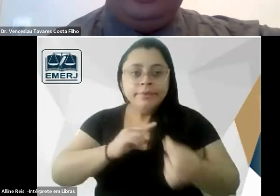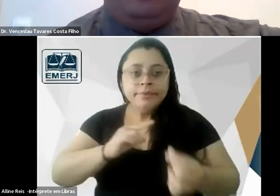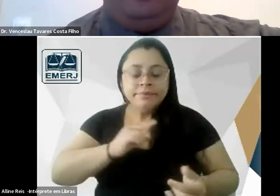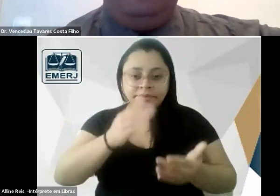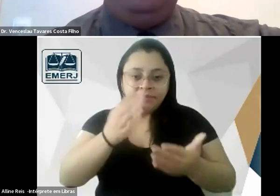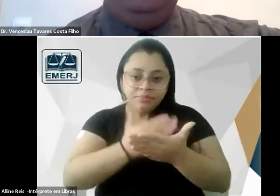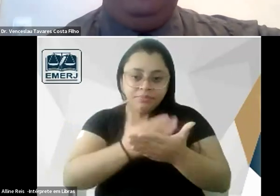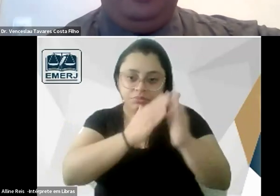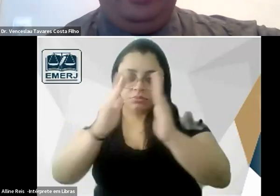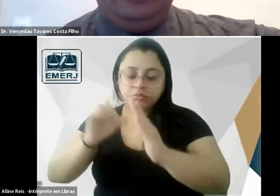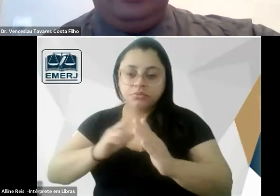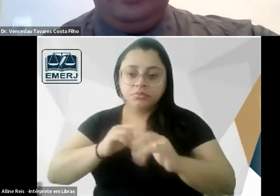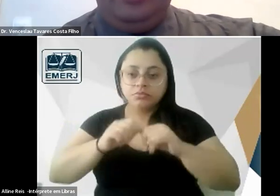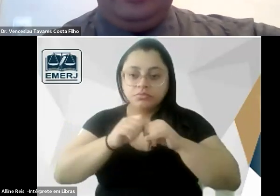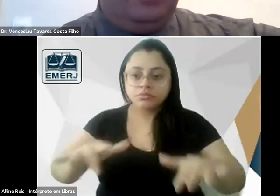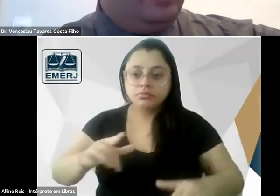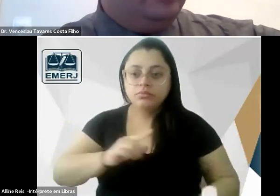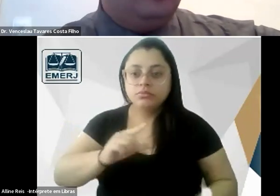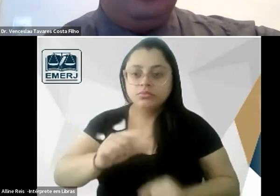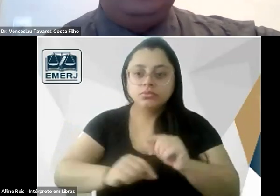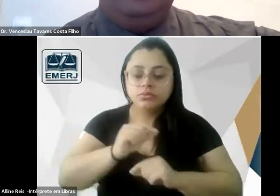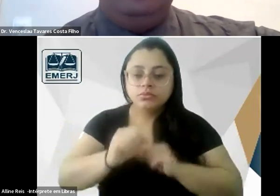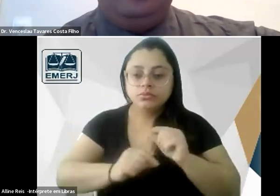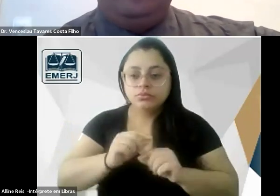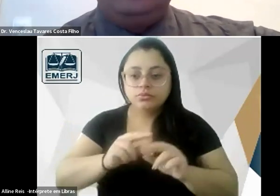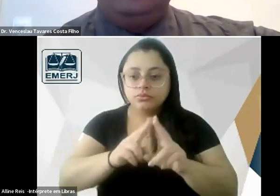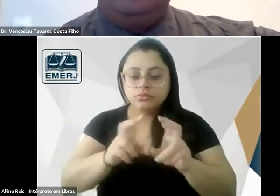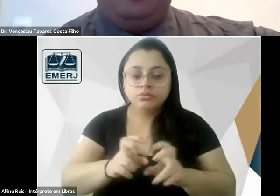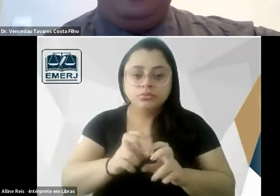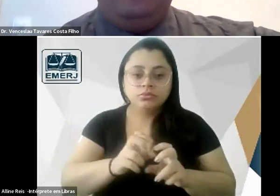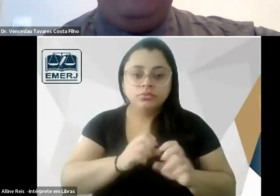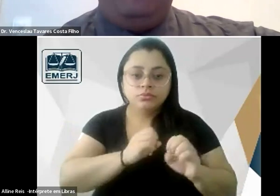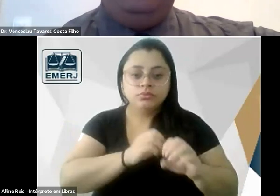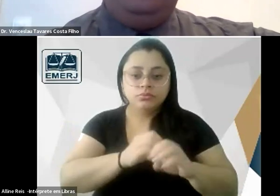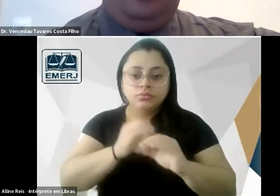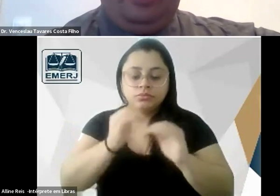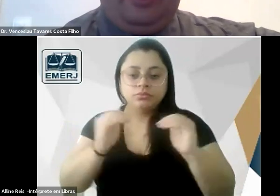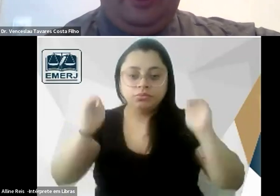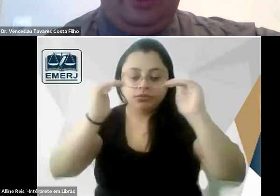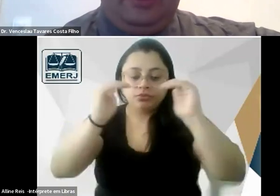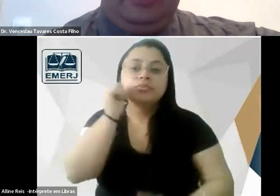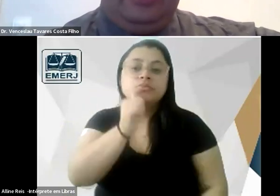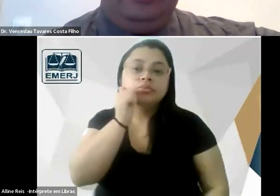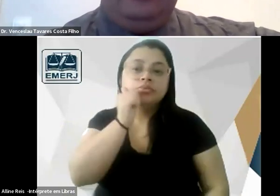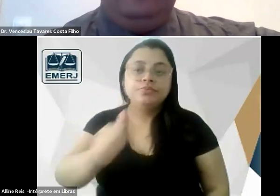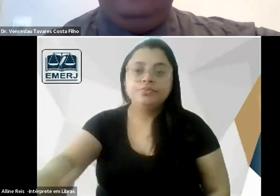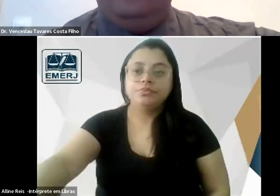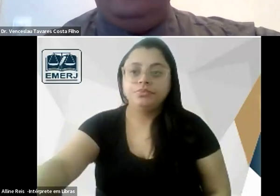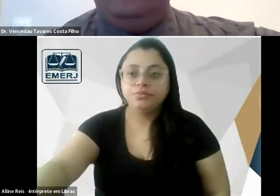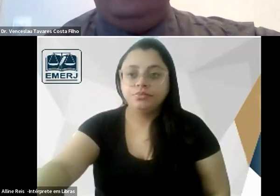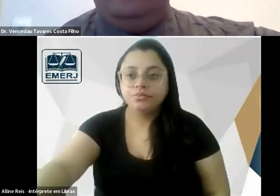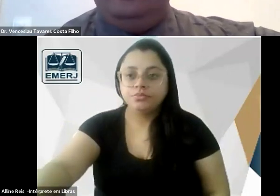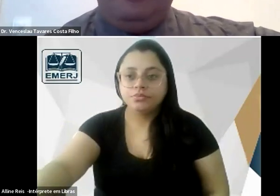uma das polêmicas de Tobias que é sobre a questão da educação superior feminina então